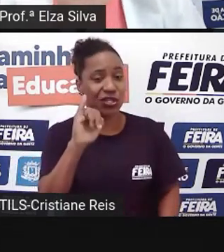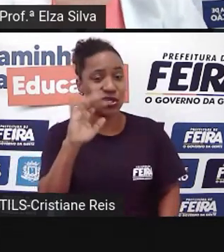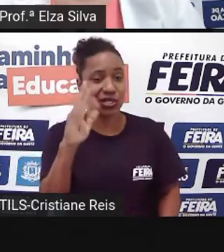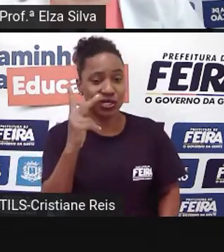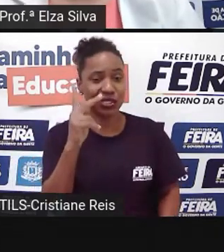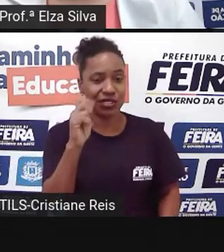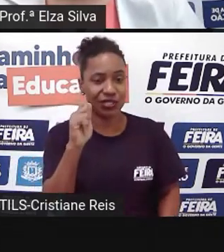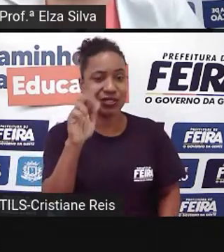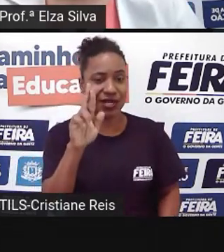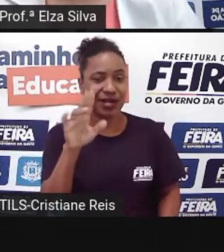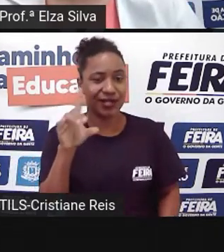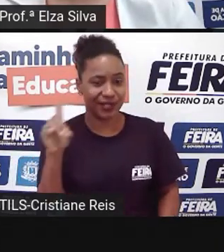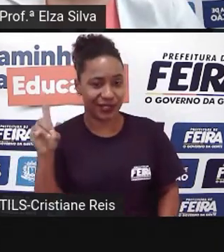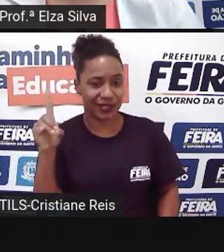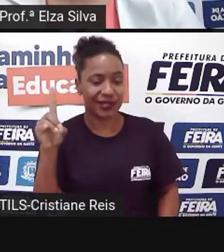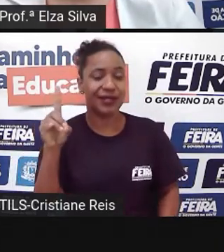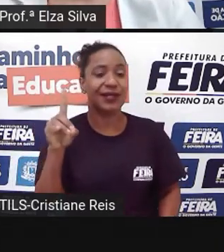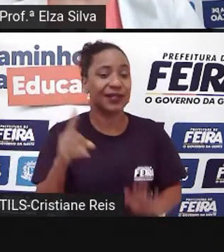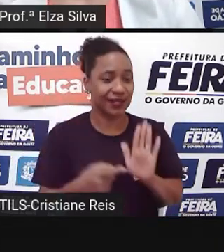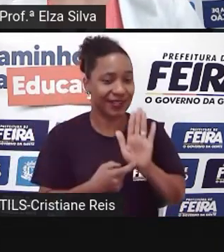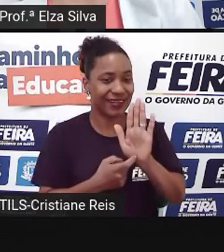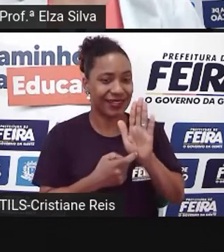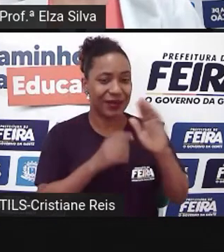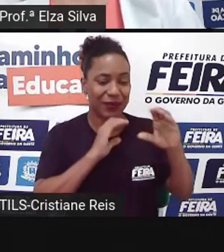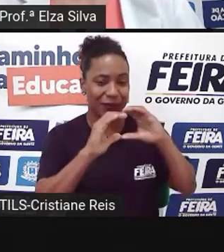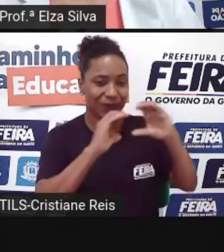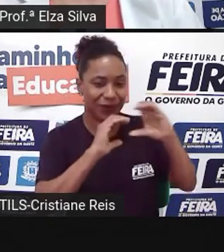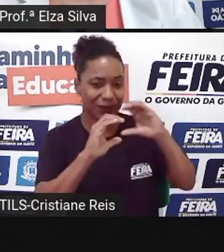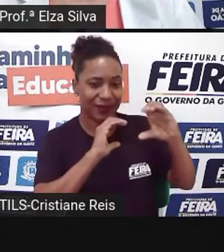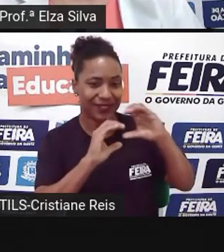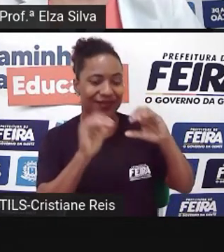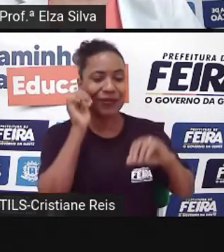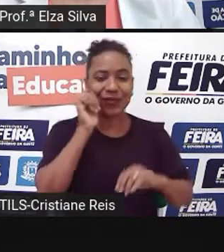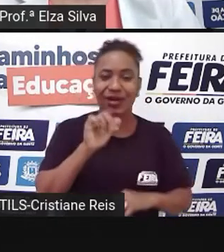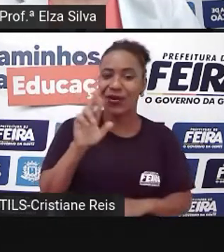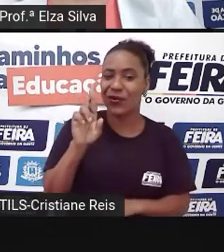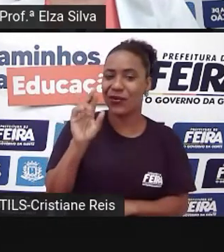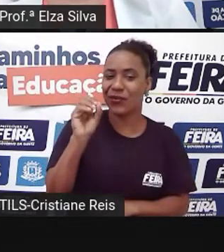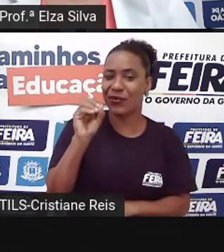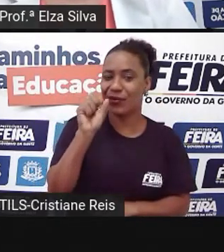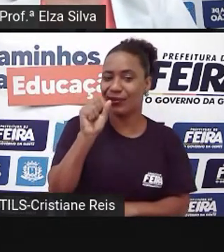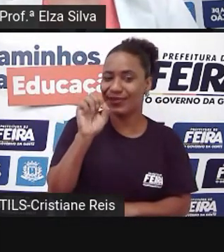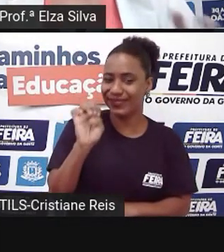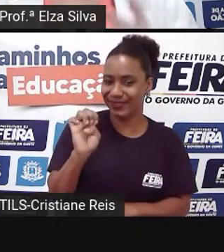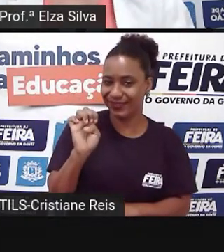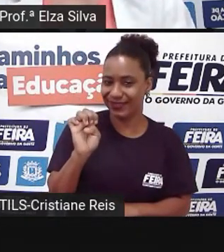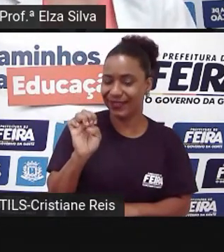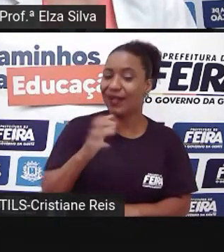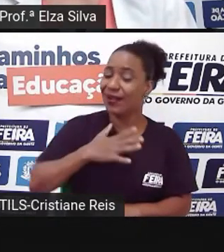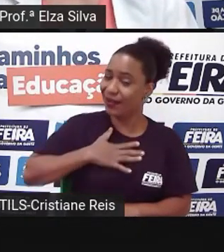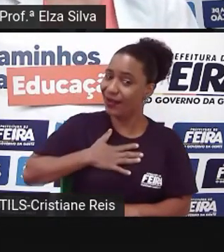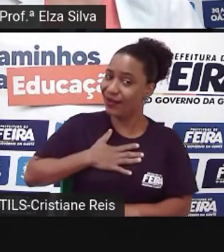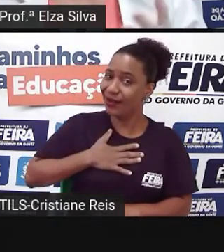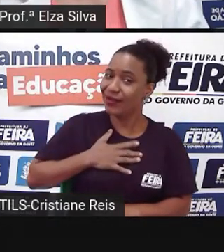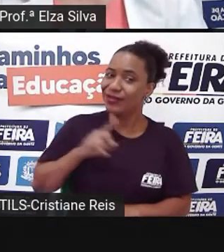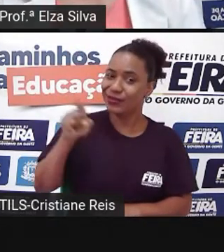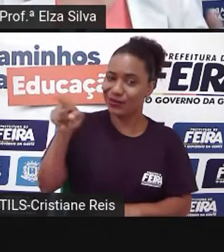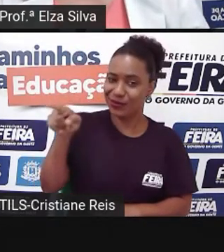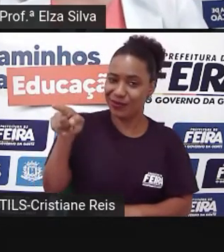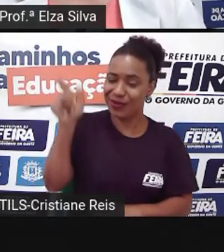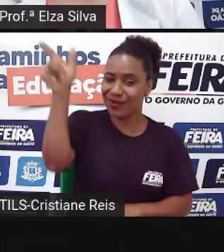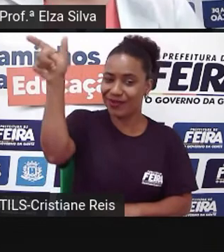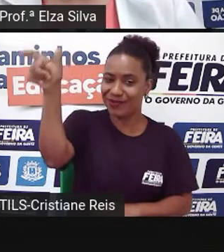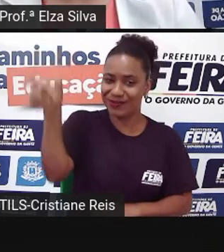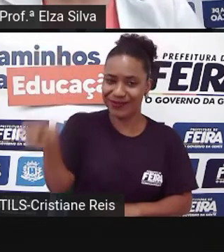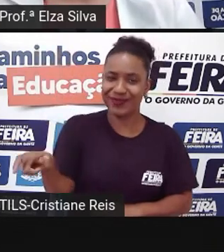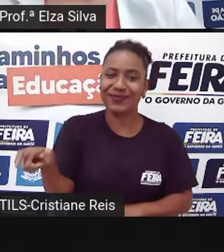ele se apresenta para o Rose Mas aqui neste caso vocês vão escrever sobre alguém Então é importante que